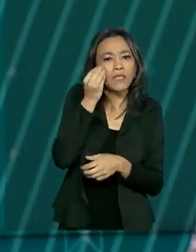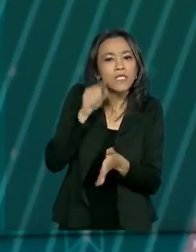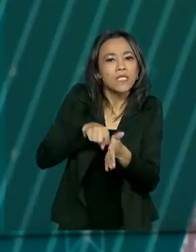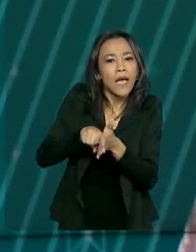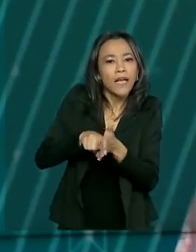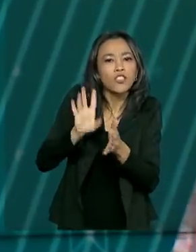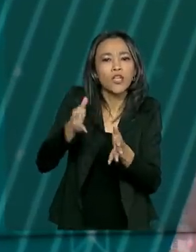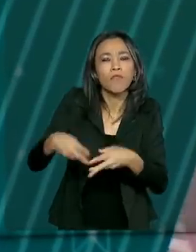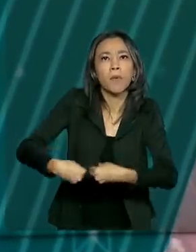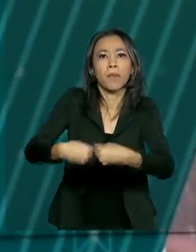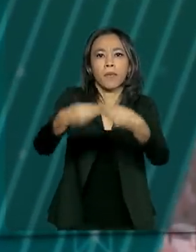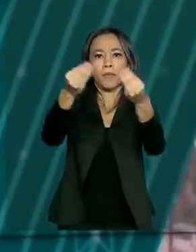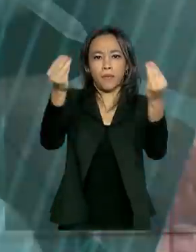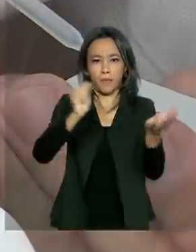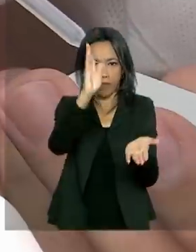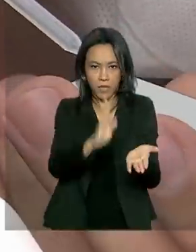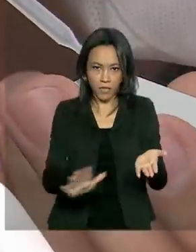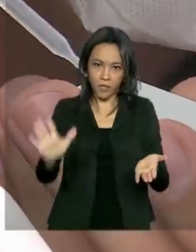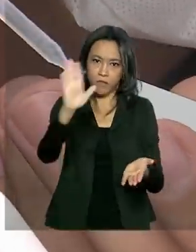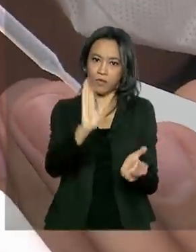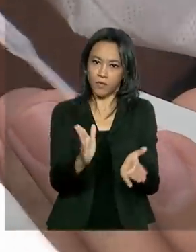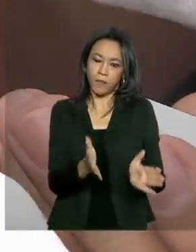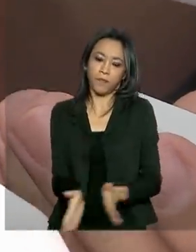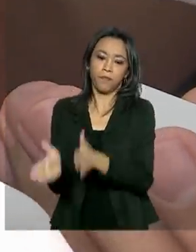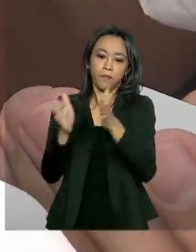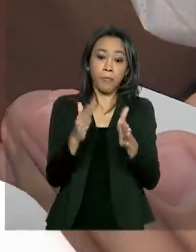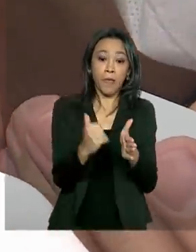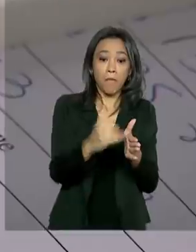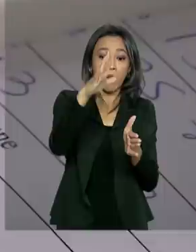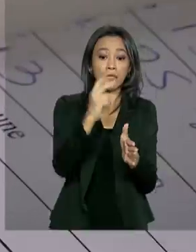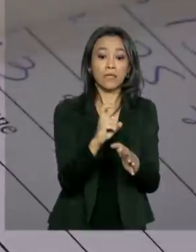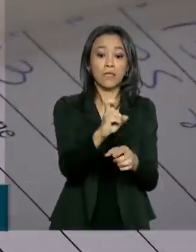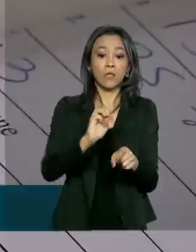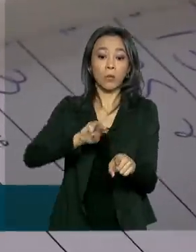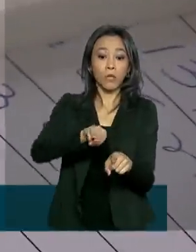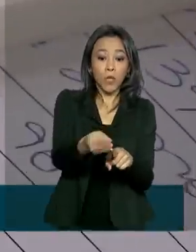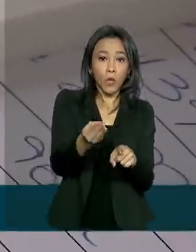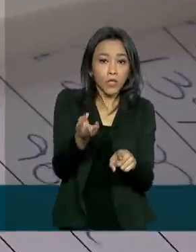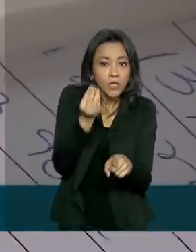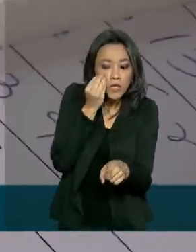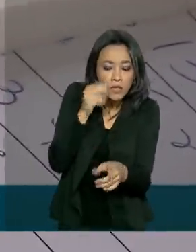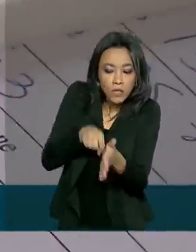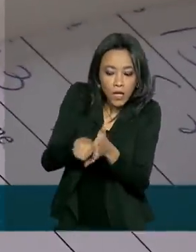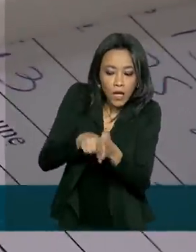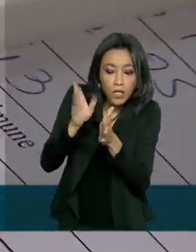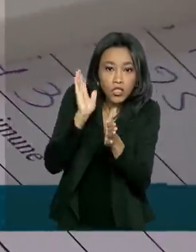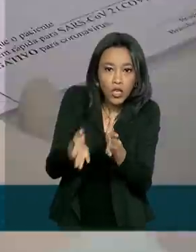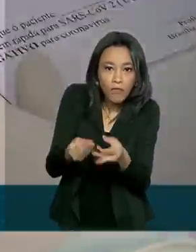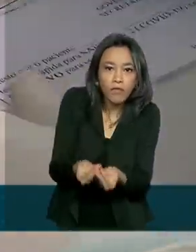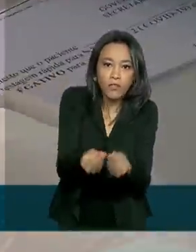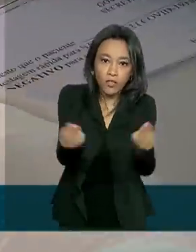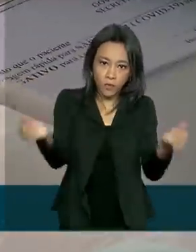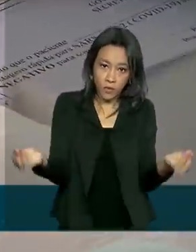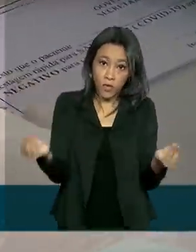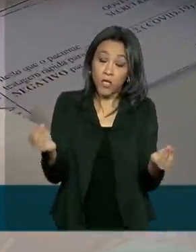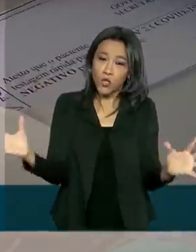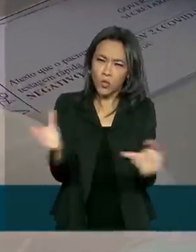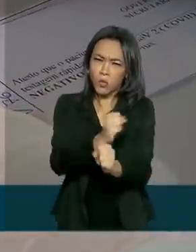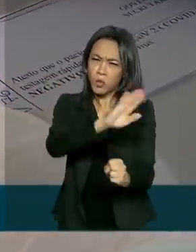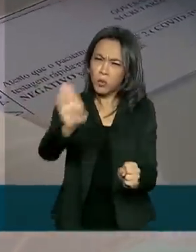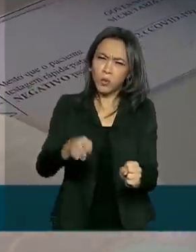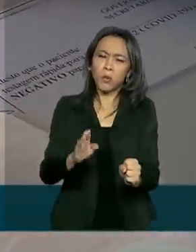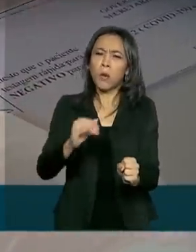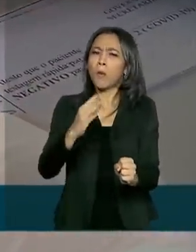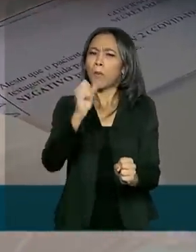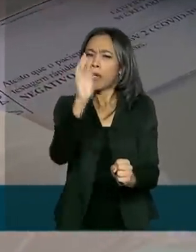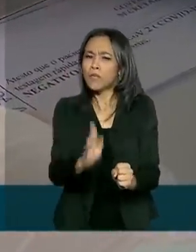distribuídos em todo o país. Mais de 5 milhões de testes para diagnóstico já foram entregues. Ao todo, o Brasil vai distribuir